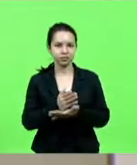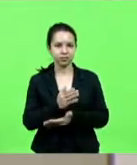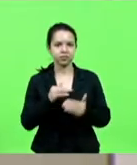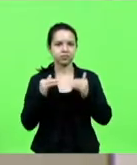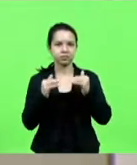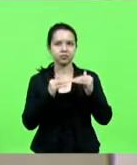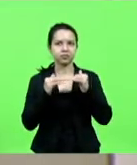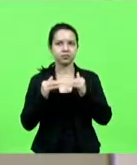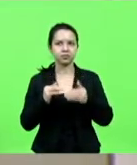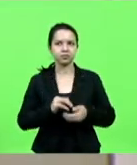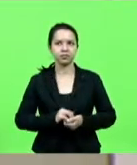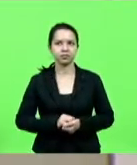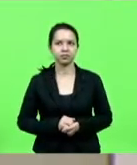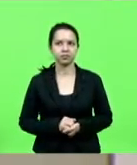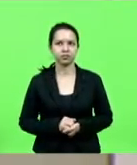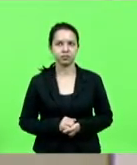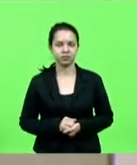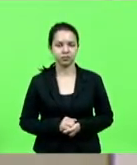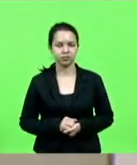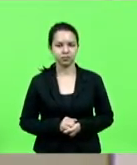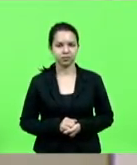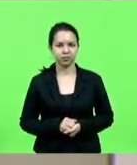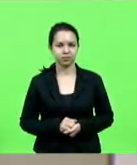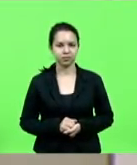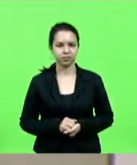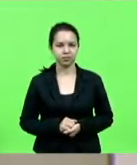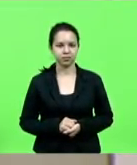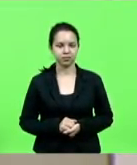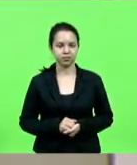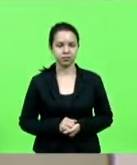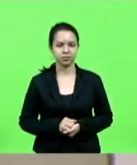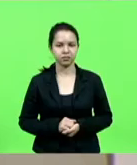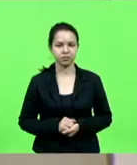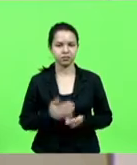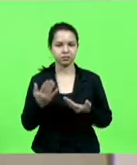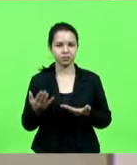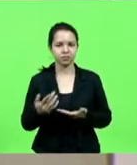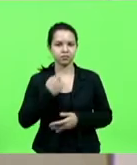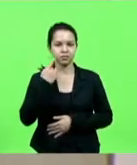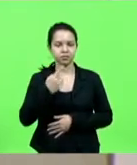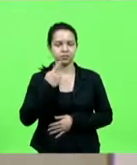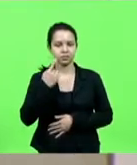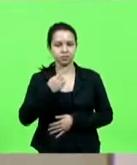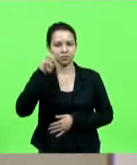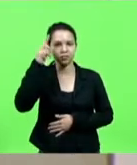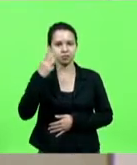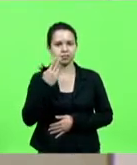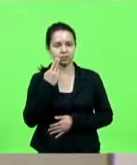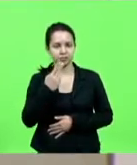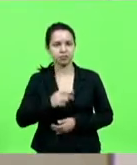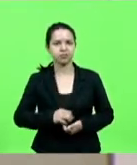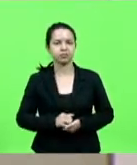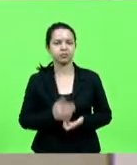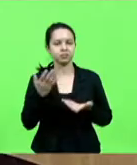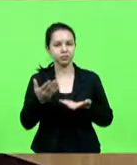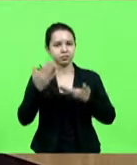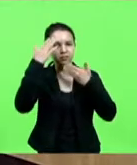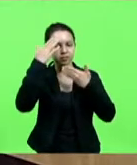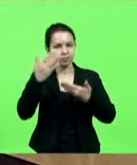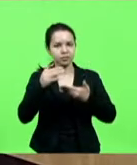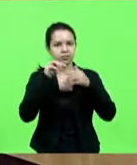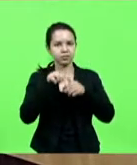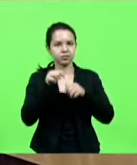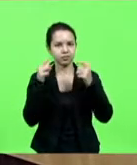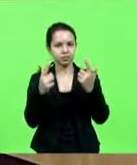unanimidade. Sr. Presidente, pela ordem. Pela ordem, deputados, Quero apenas agradecer a esta Casa pela aprovação desse